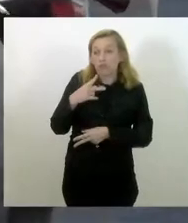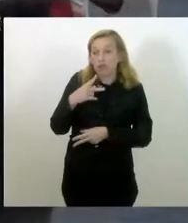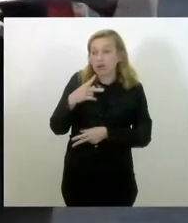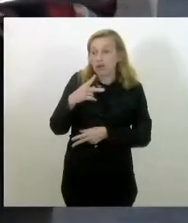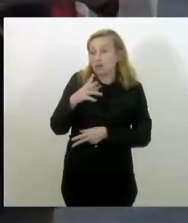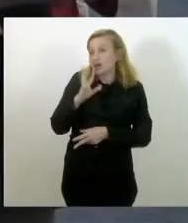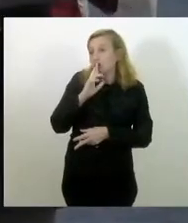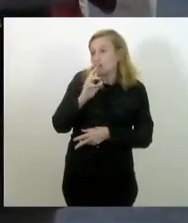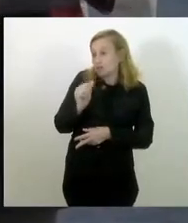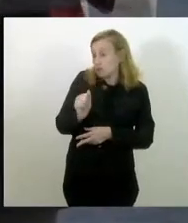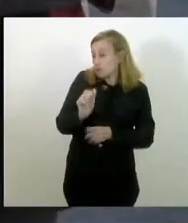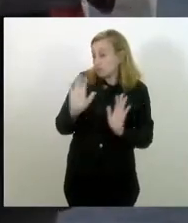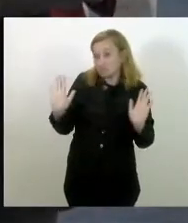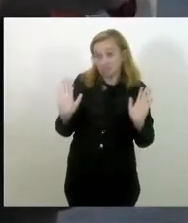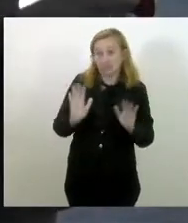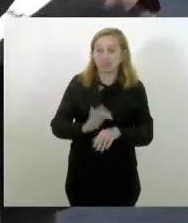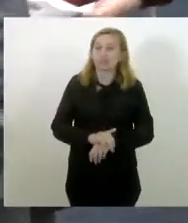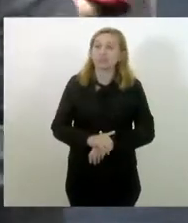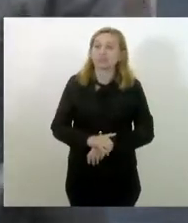gravata vermelha.